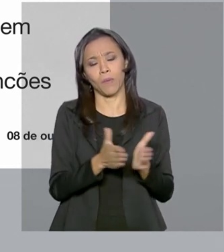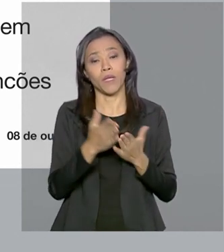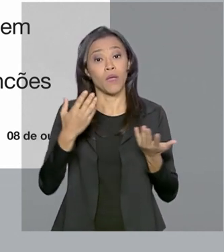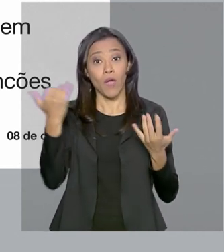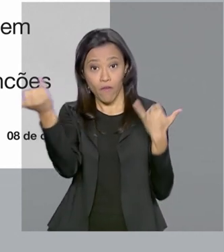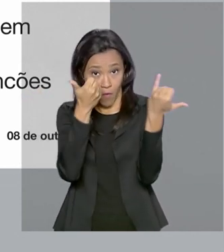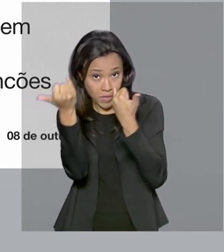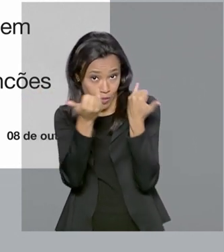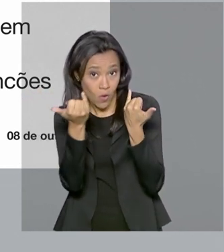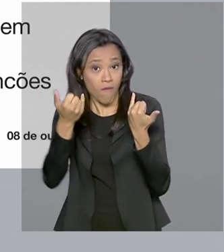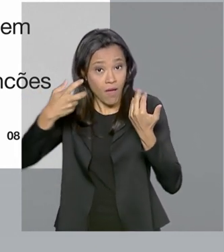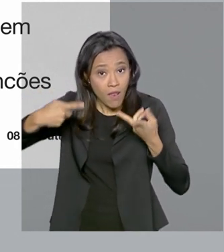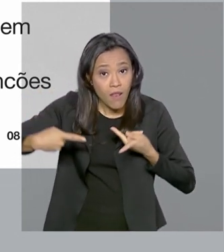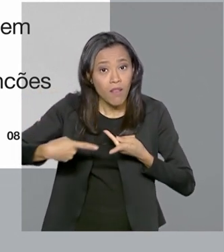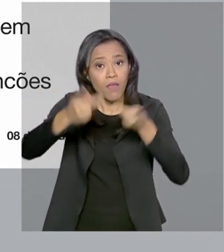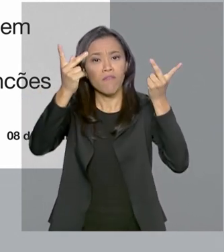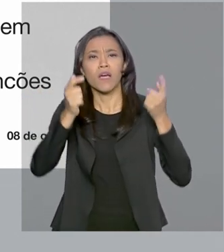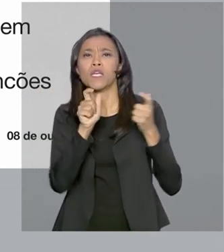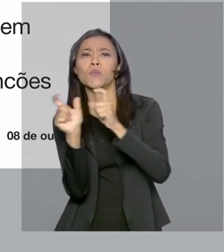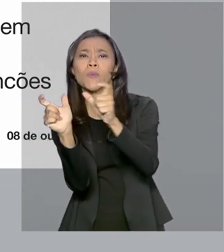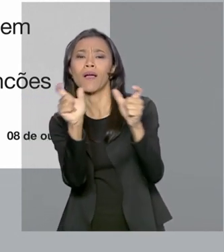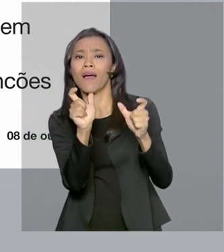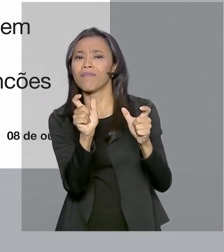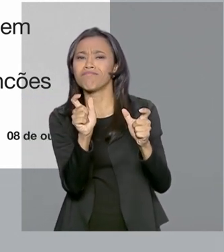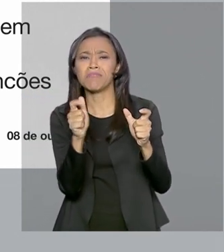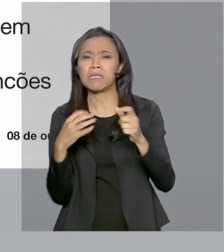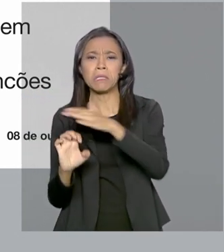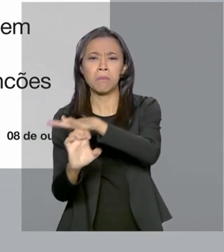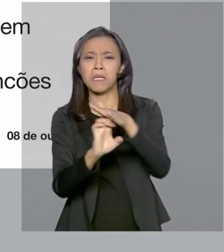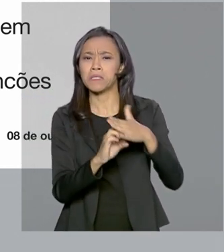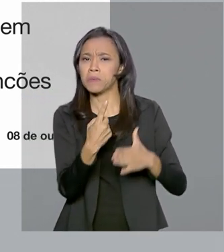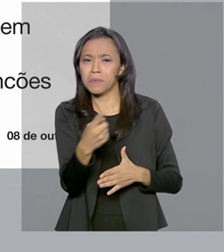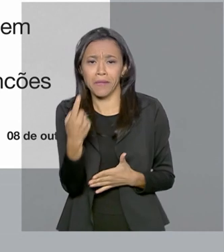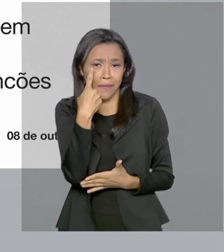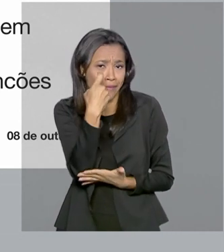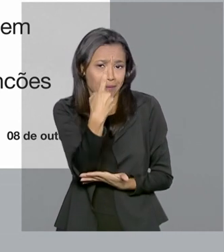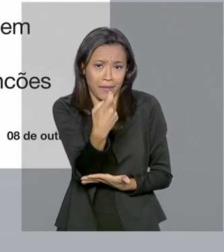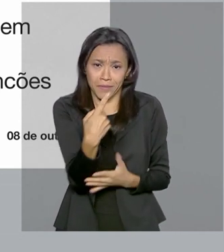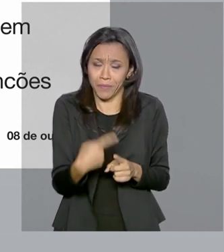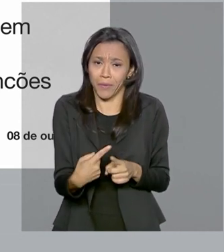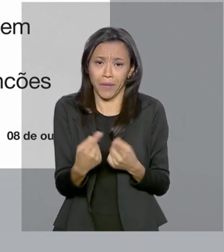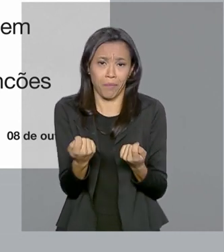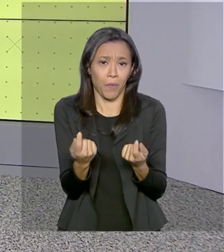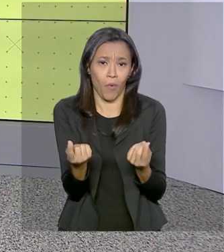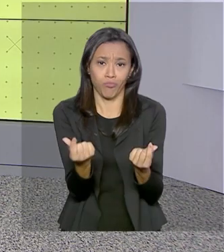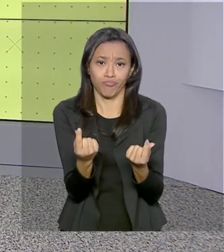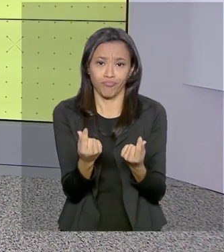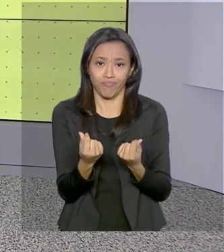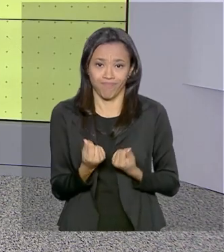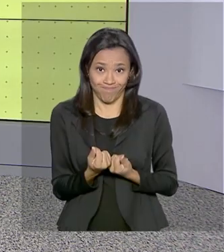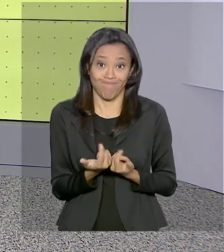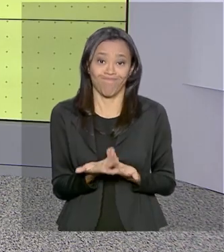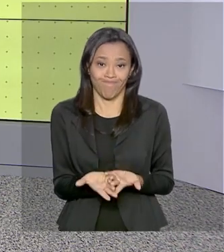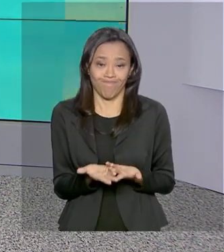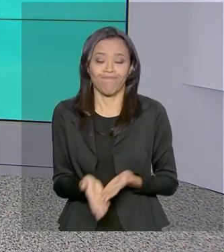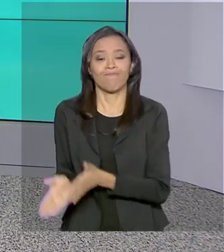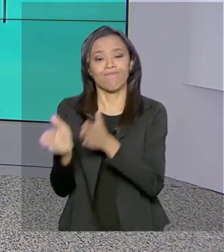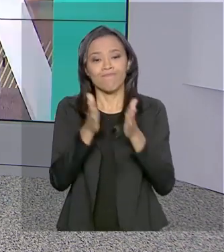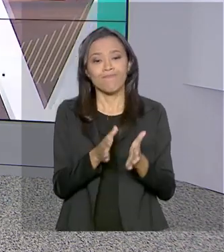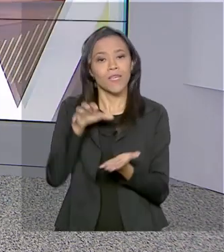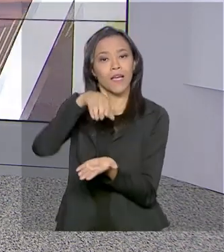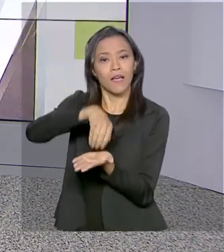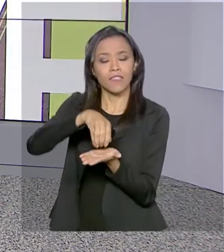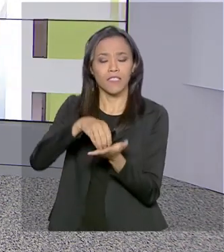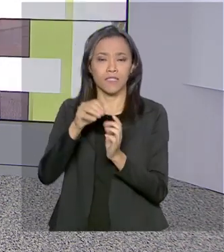vai chegar a locais onde as empresas não têm interesse em investir por ser pouco rentável. Para a Anatel,